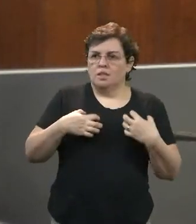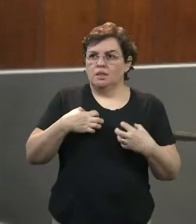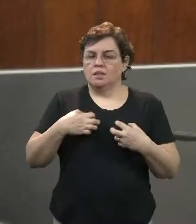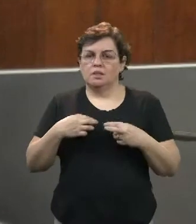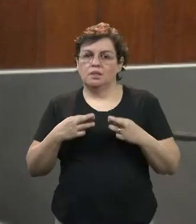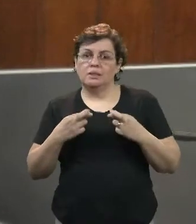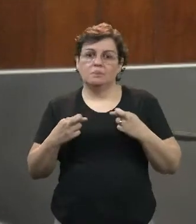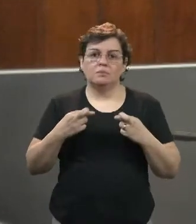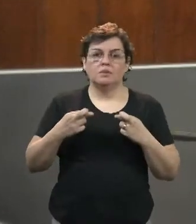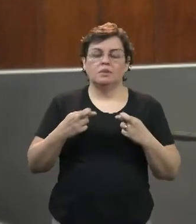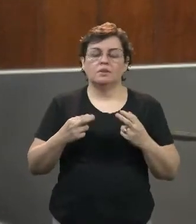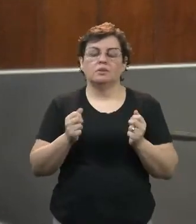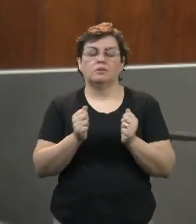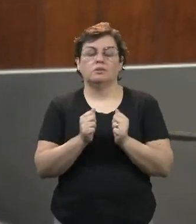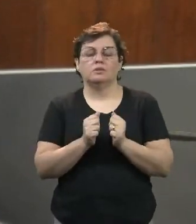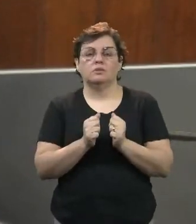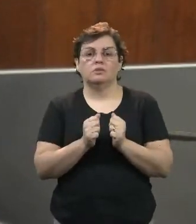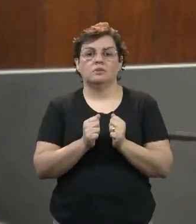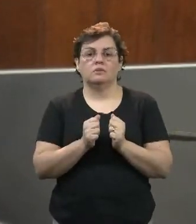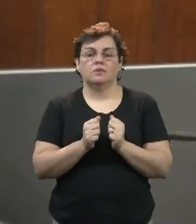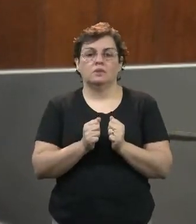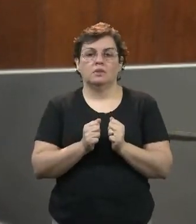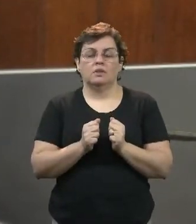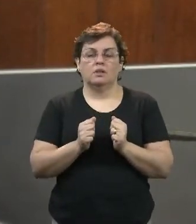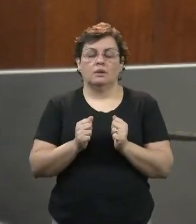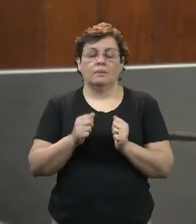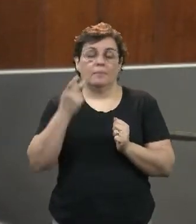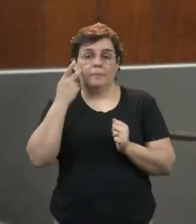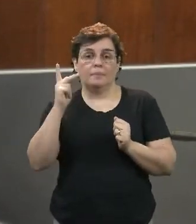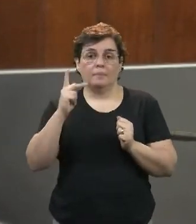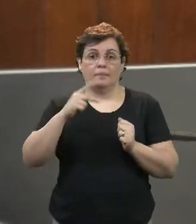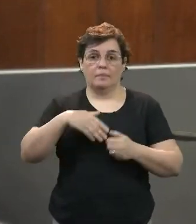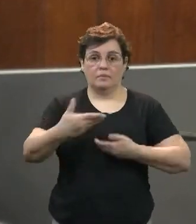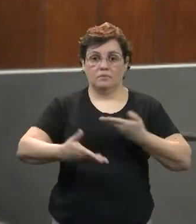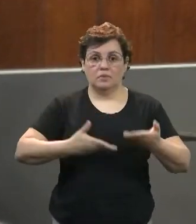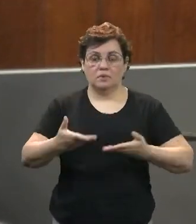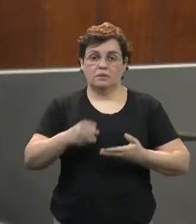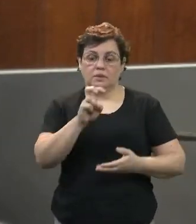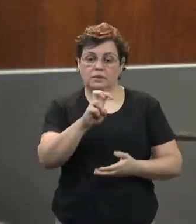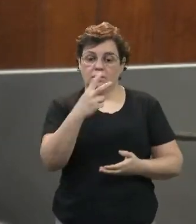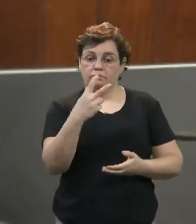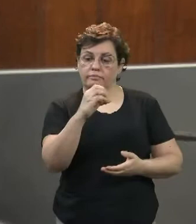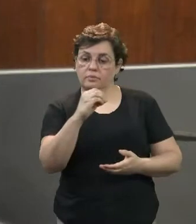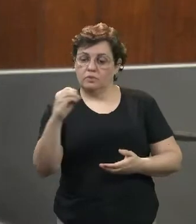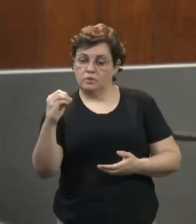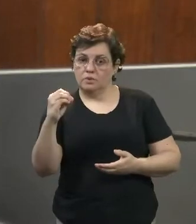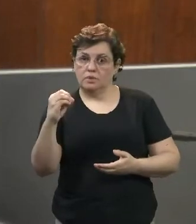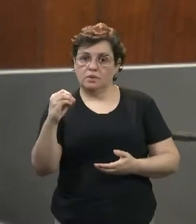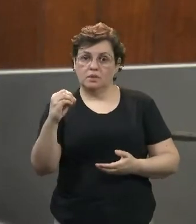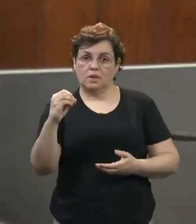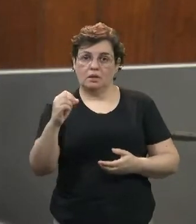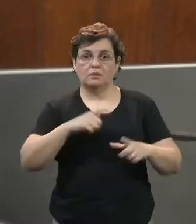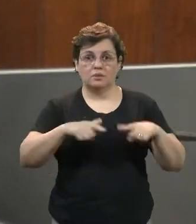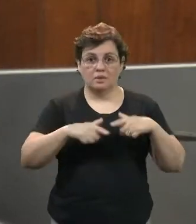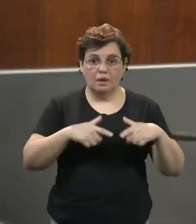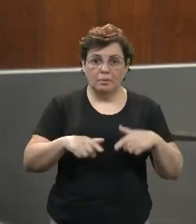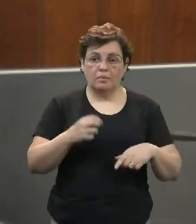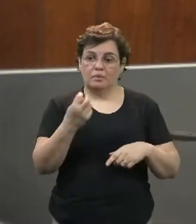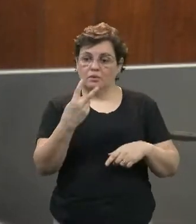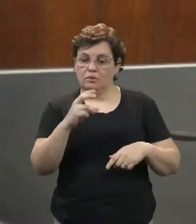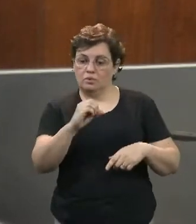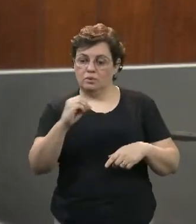junto ao universo de servidores, 5.200 servidores ativos, 2.000 servidores inativos